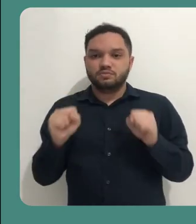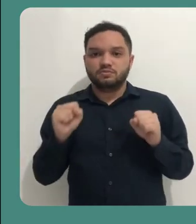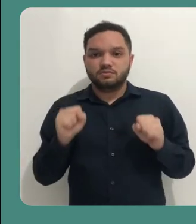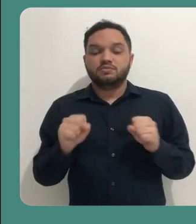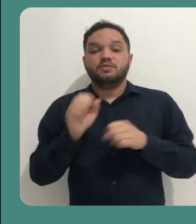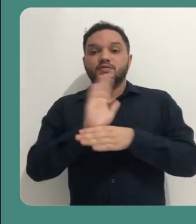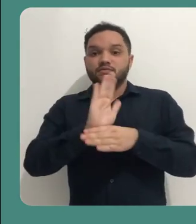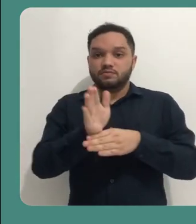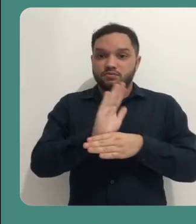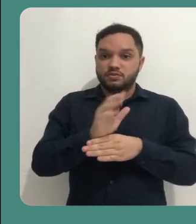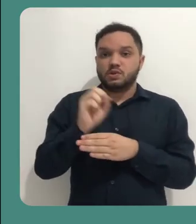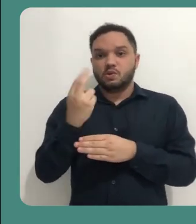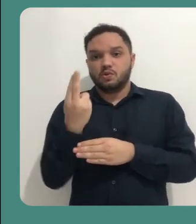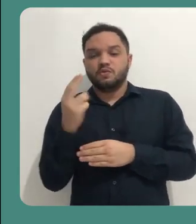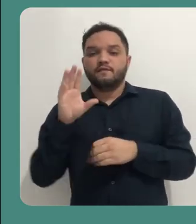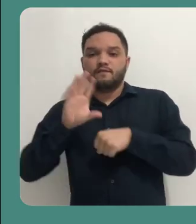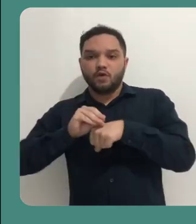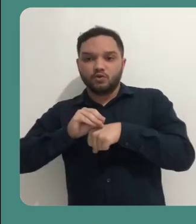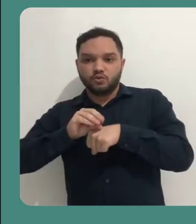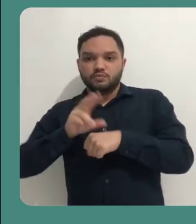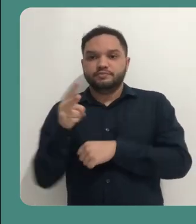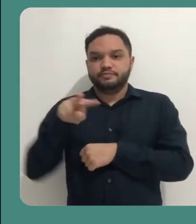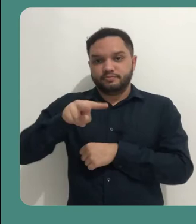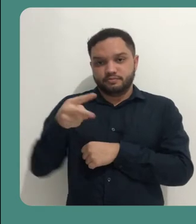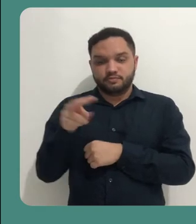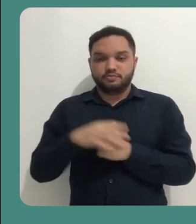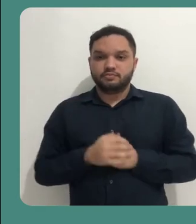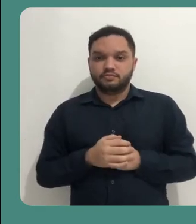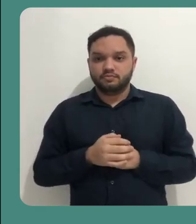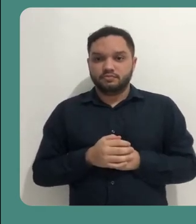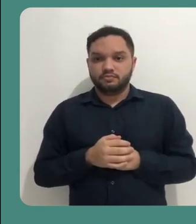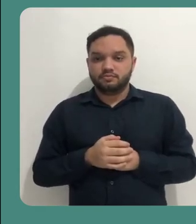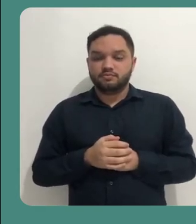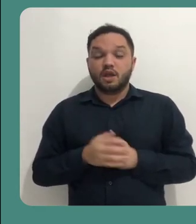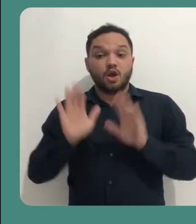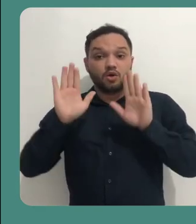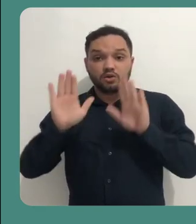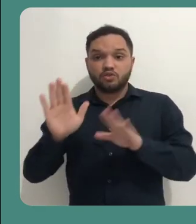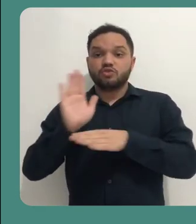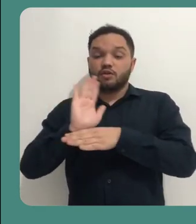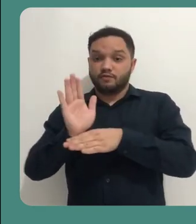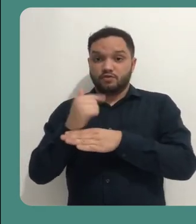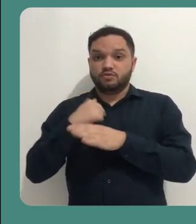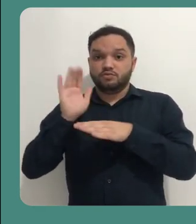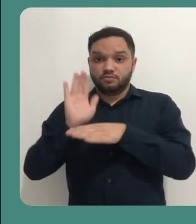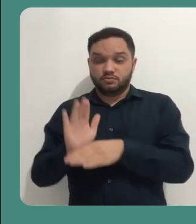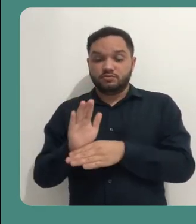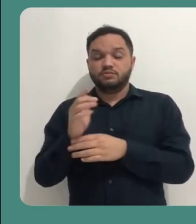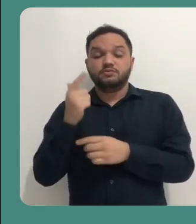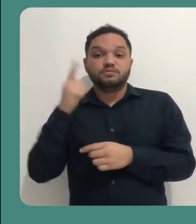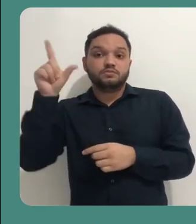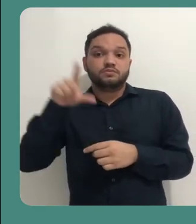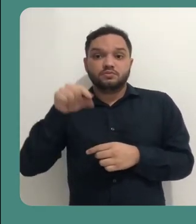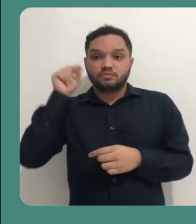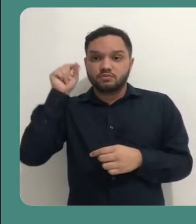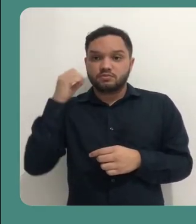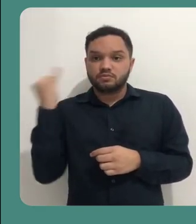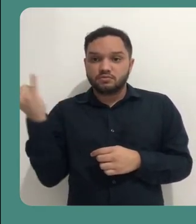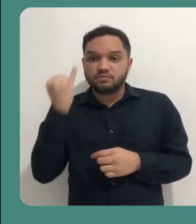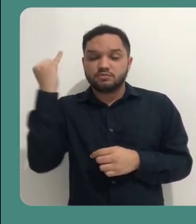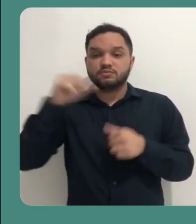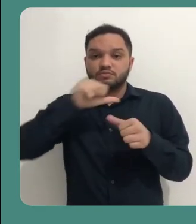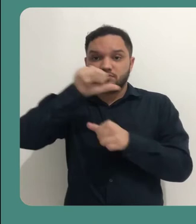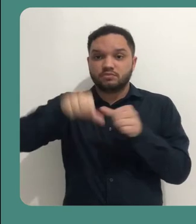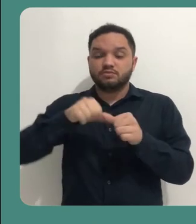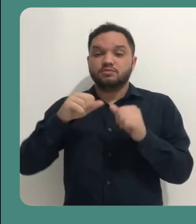vídeo e foto. Neste caso eu vou deixar então com a minha captura de vídeo. Uma outra opção que é importante da gente alterar é